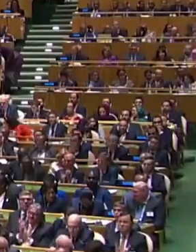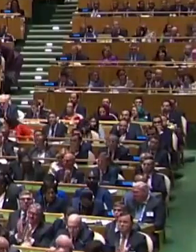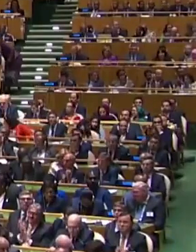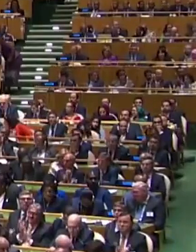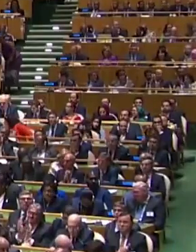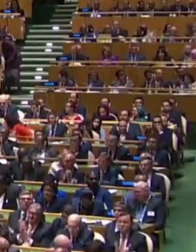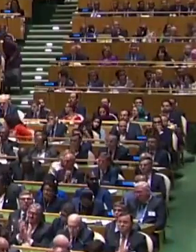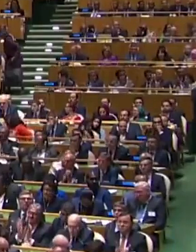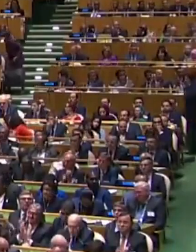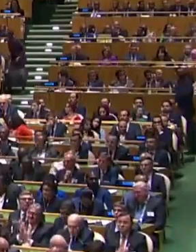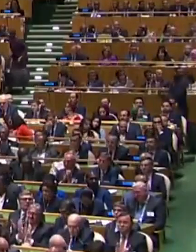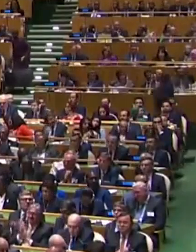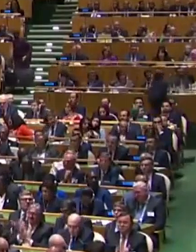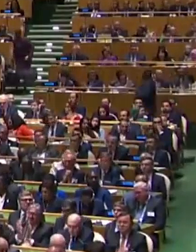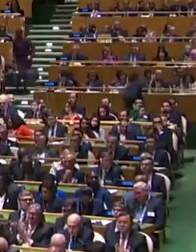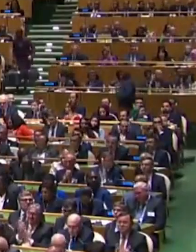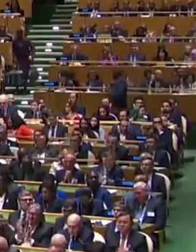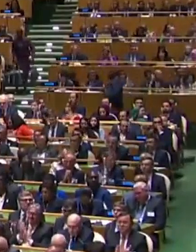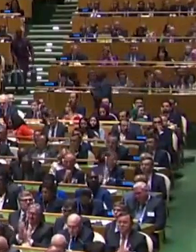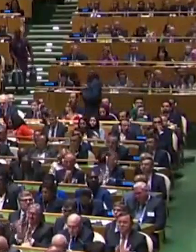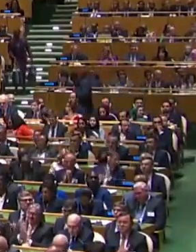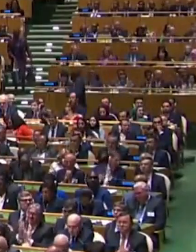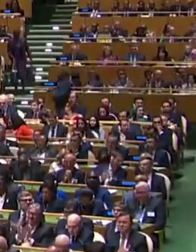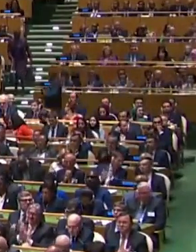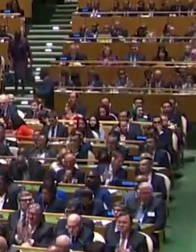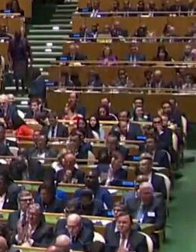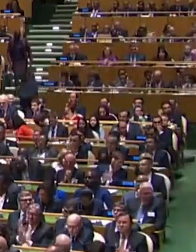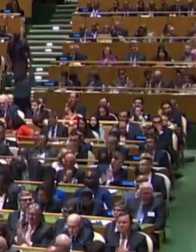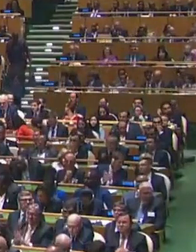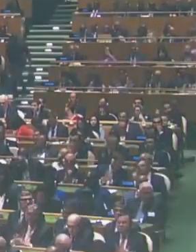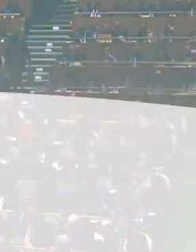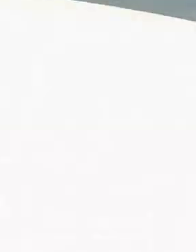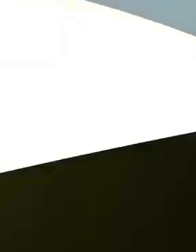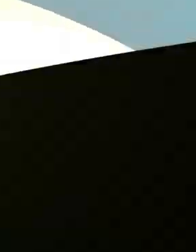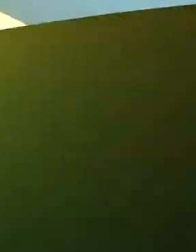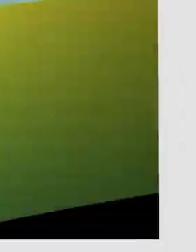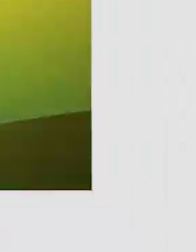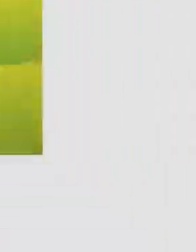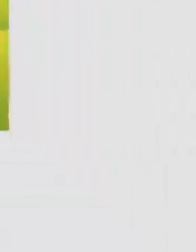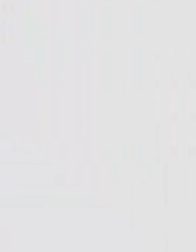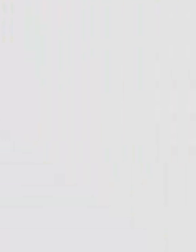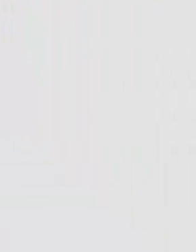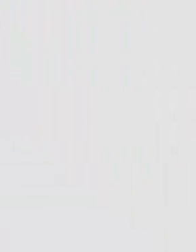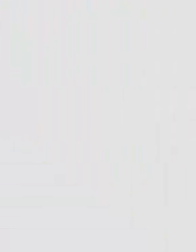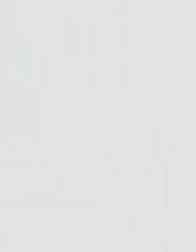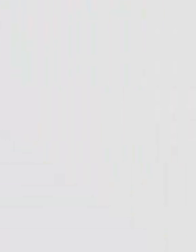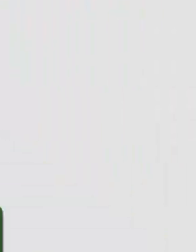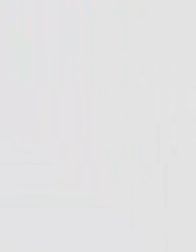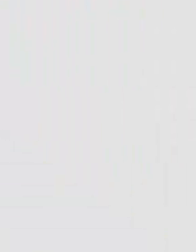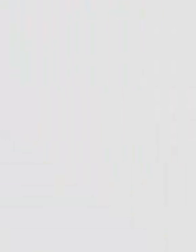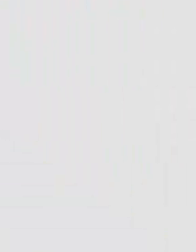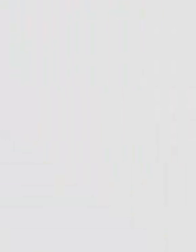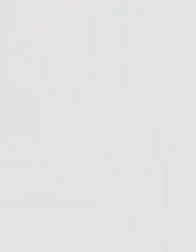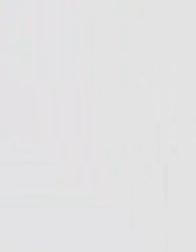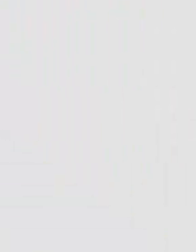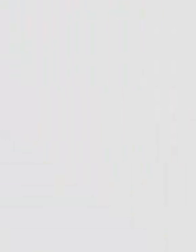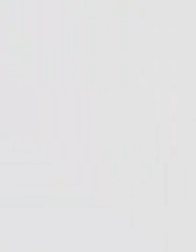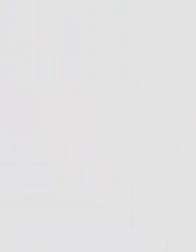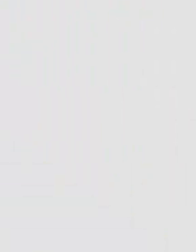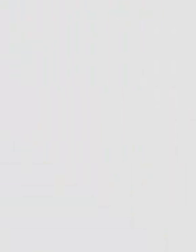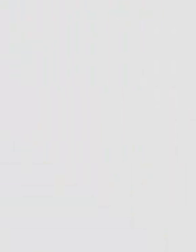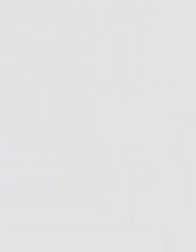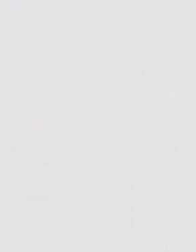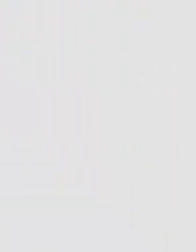pela graça e